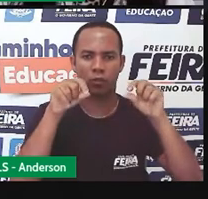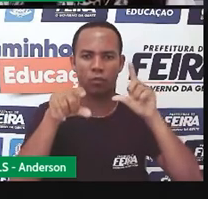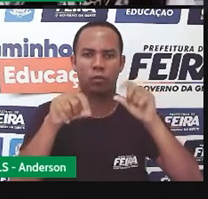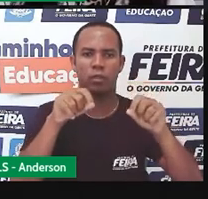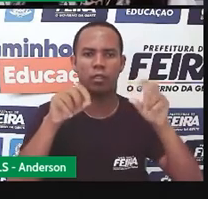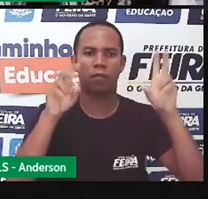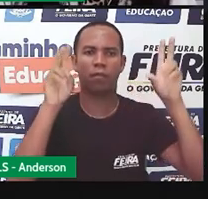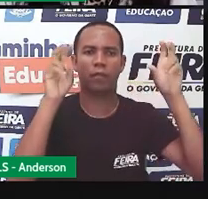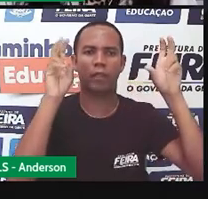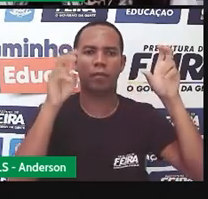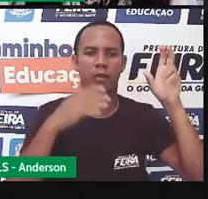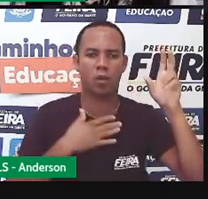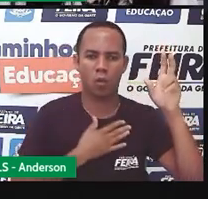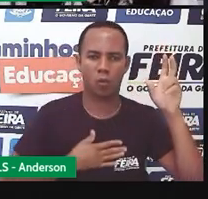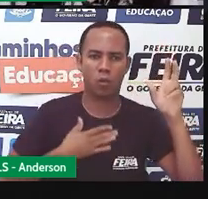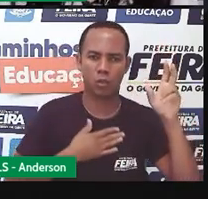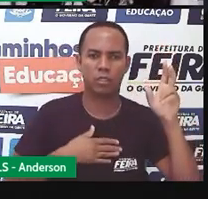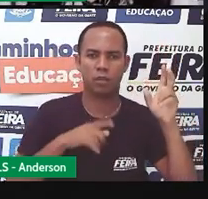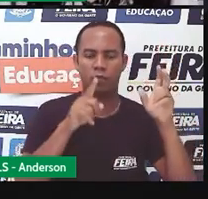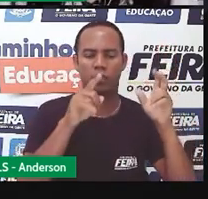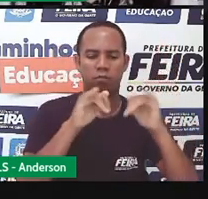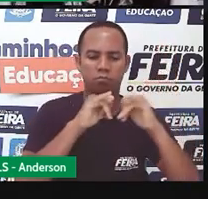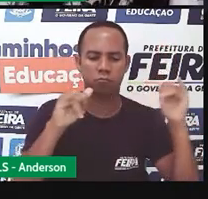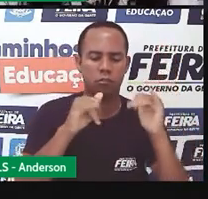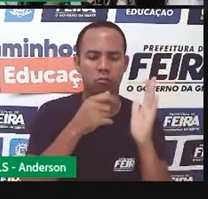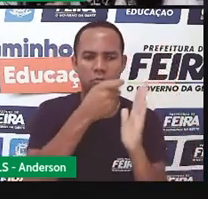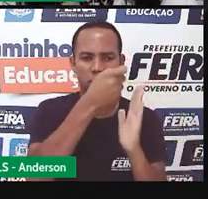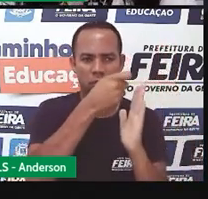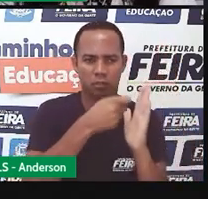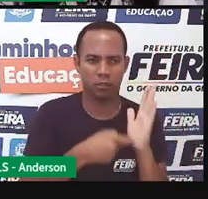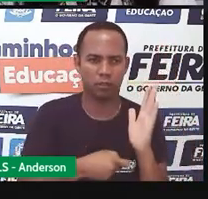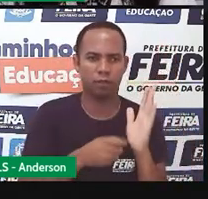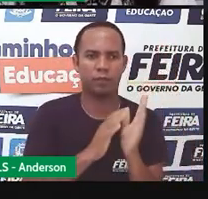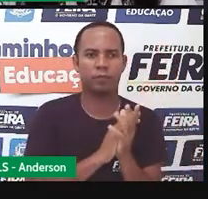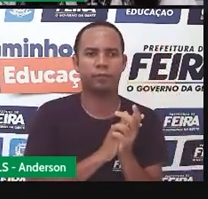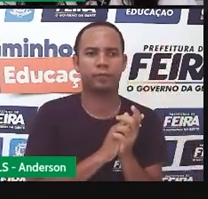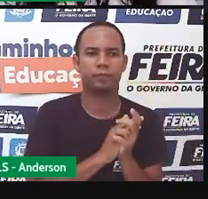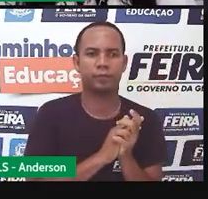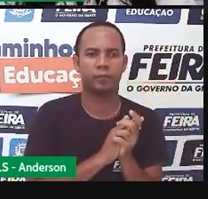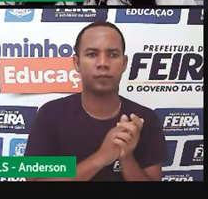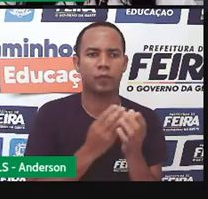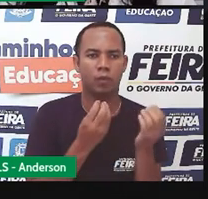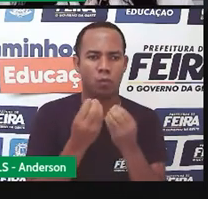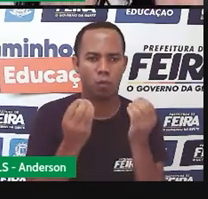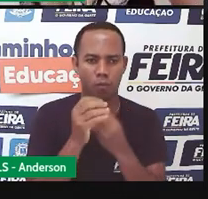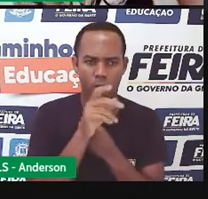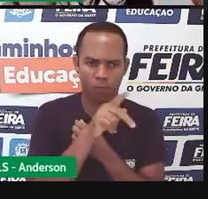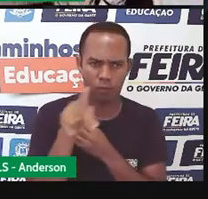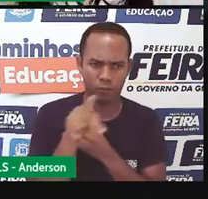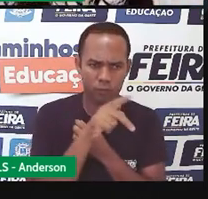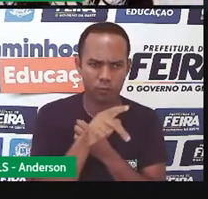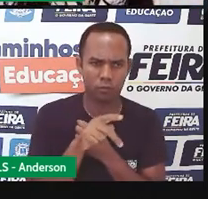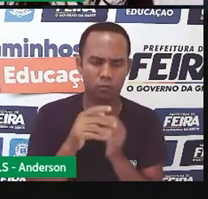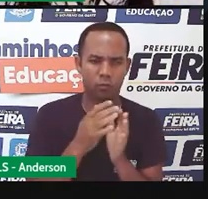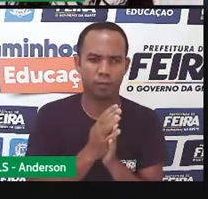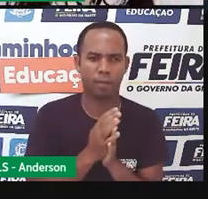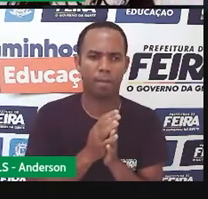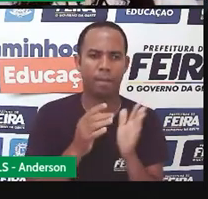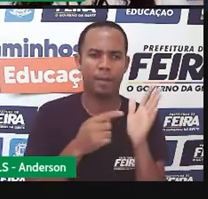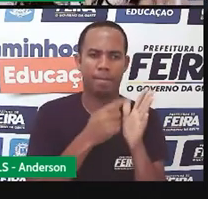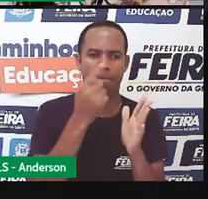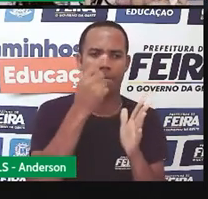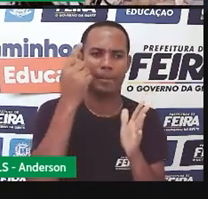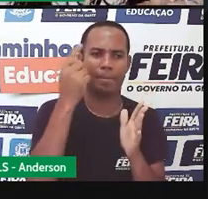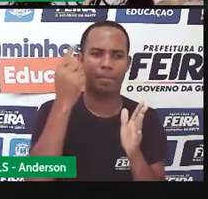que lhe agrade e escreva uma notícia sobre ele. Olha como a Pró fez. A manchete,